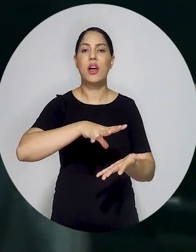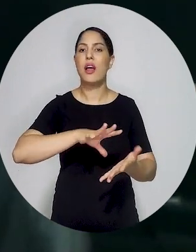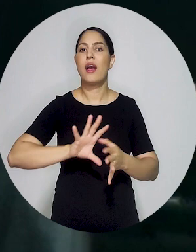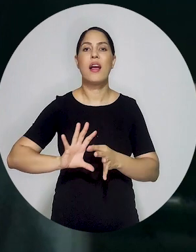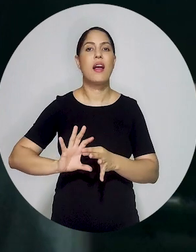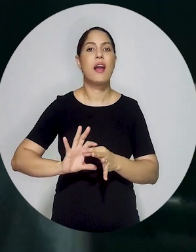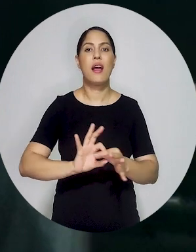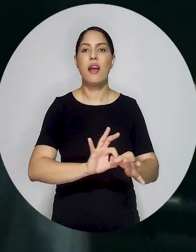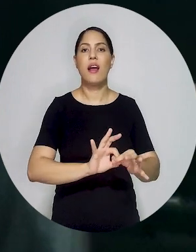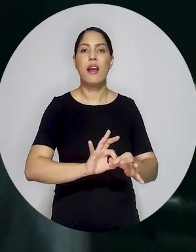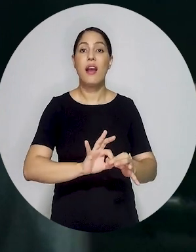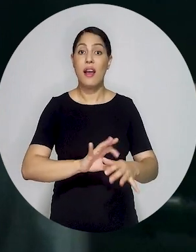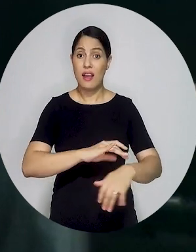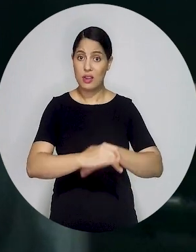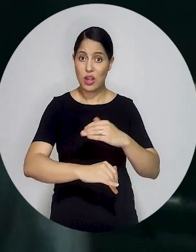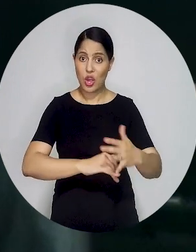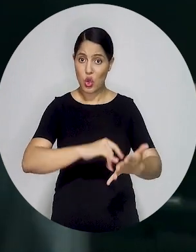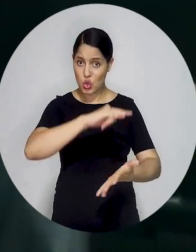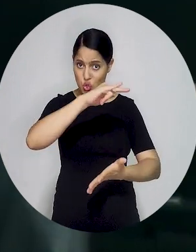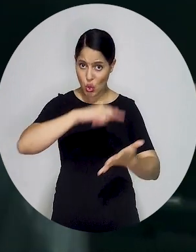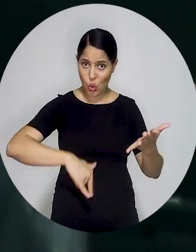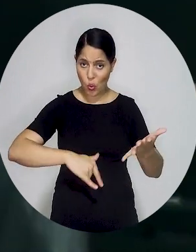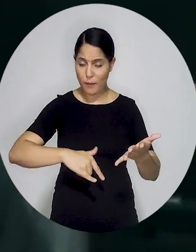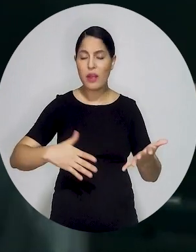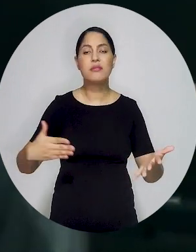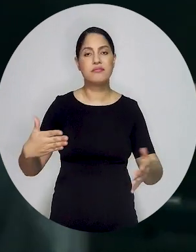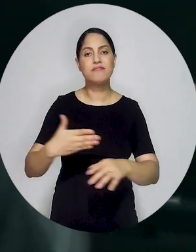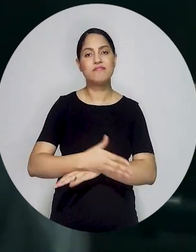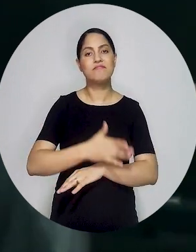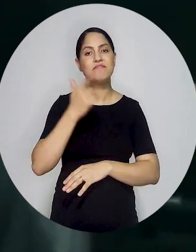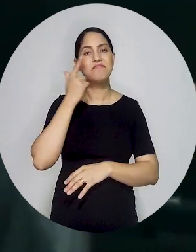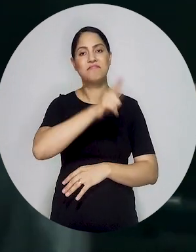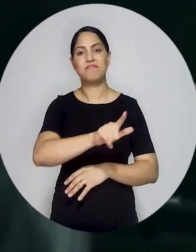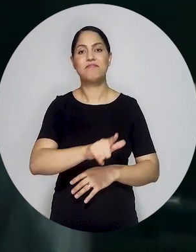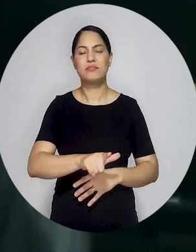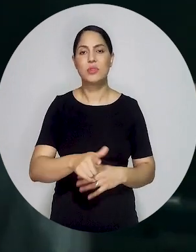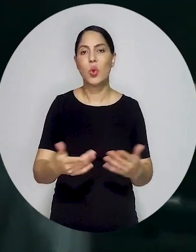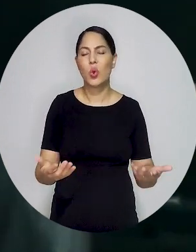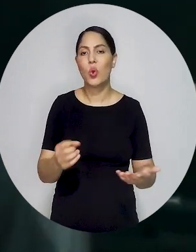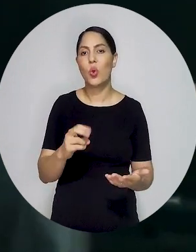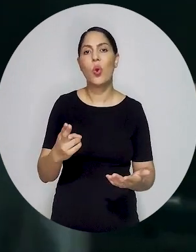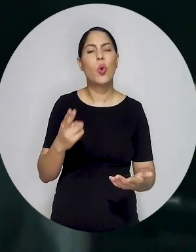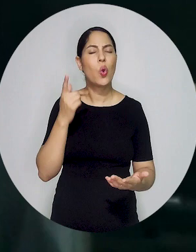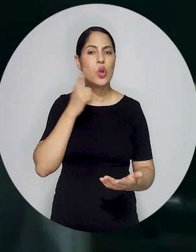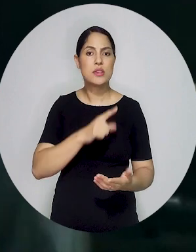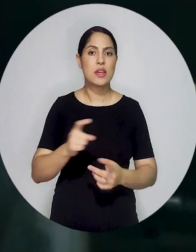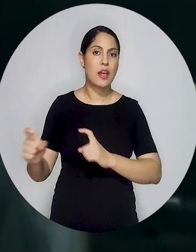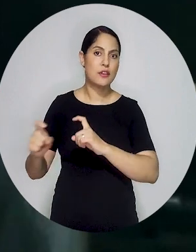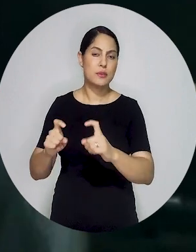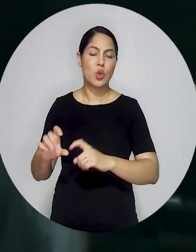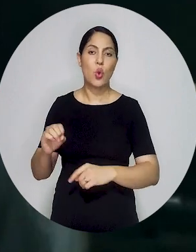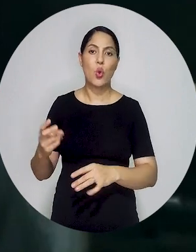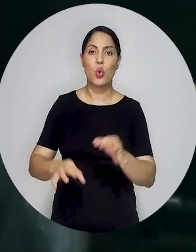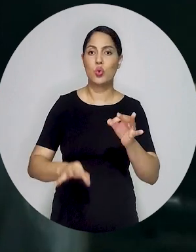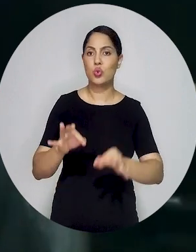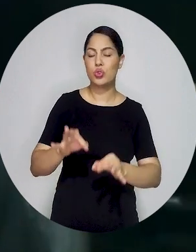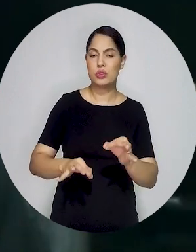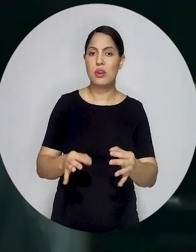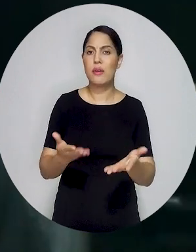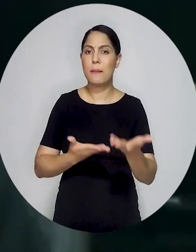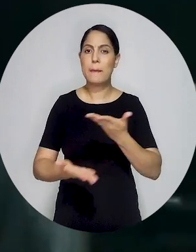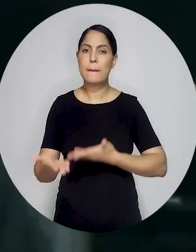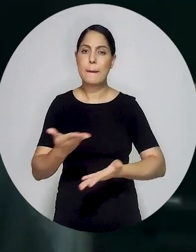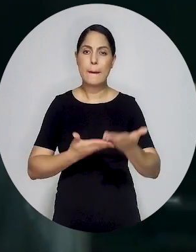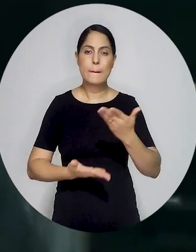acesso ao laudo social, podendo, então, instruir melhor o seu recurso administrativo ou até mesmo uma ação judicial.